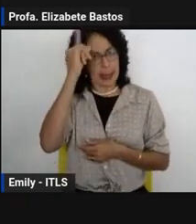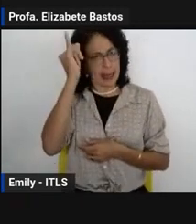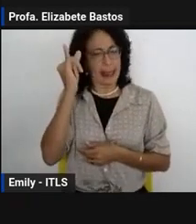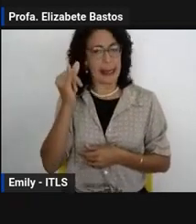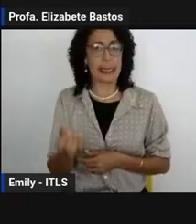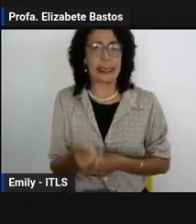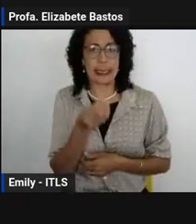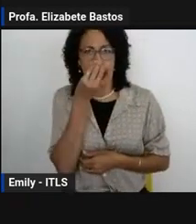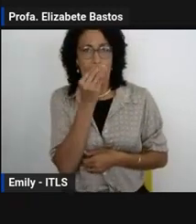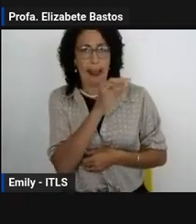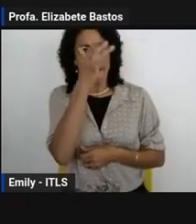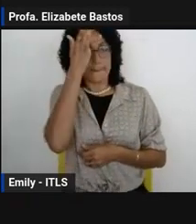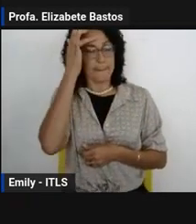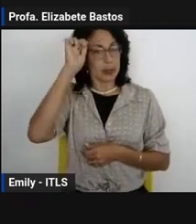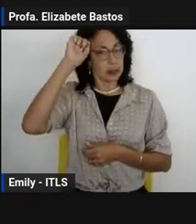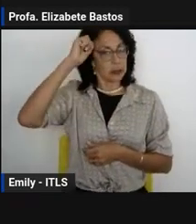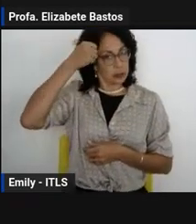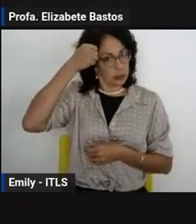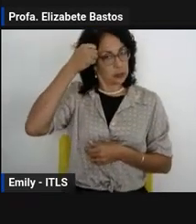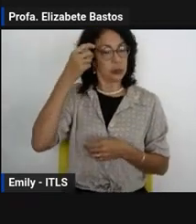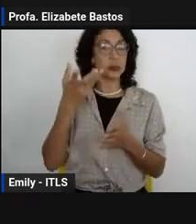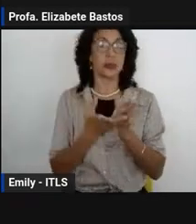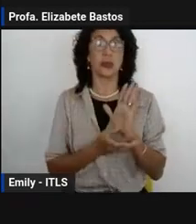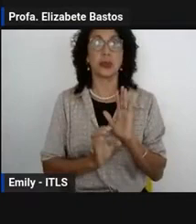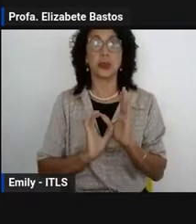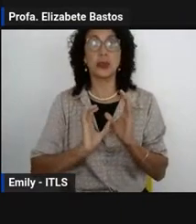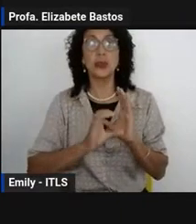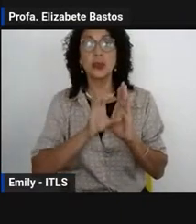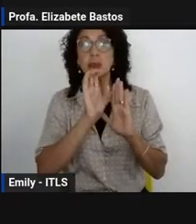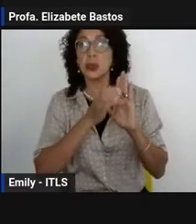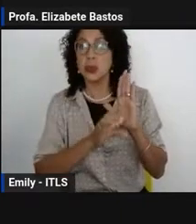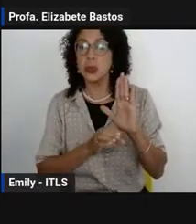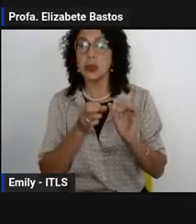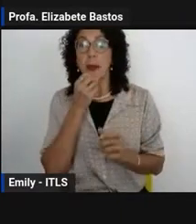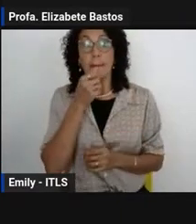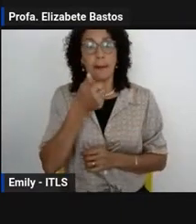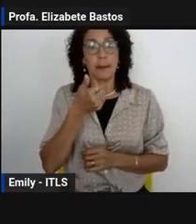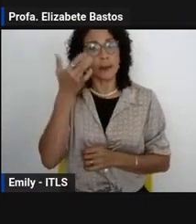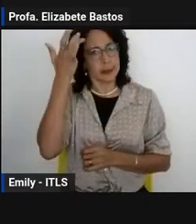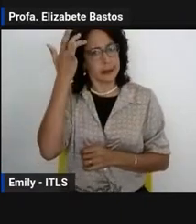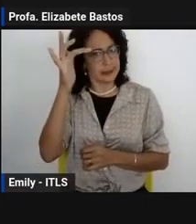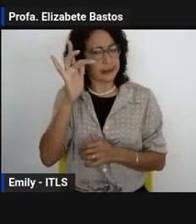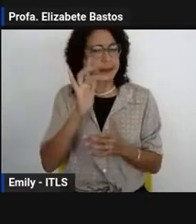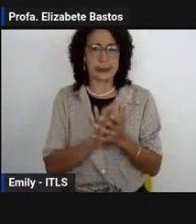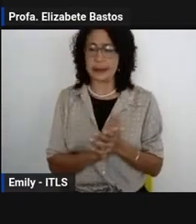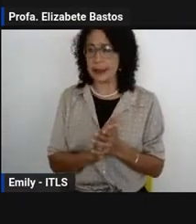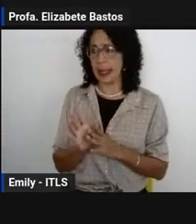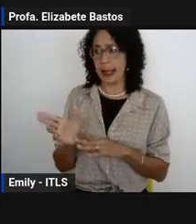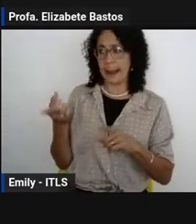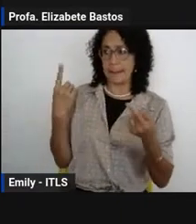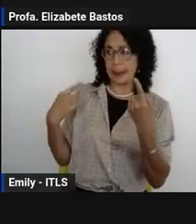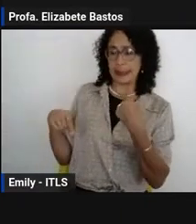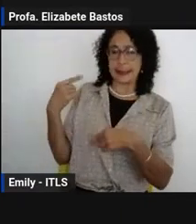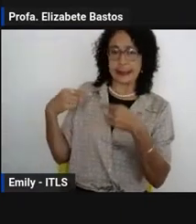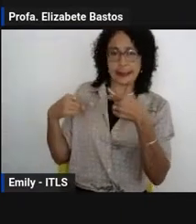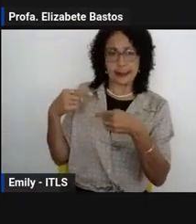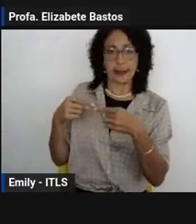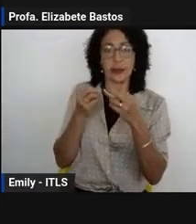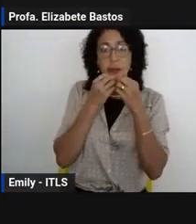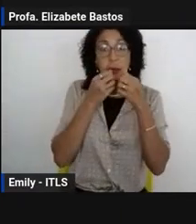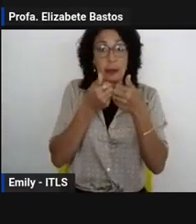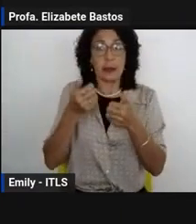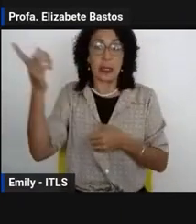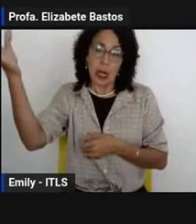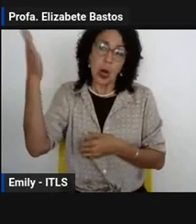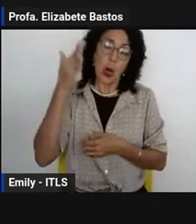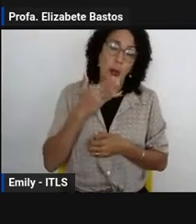sobre os conceitos, e categorias da educação antirracista. Podemos também trazer pessoas de fora